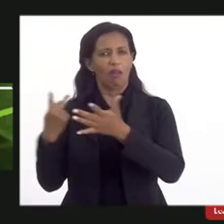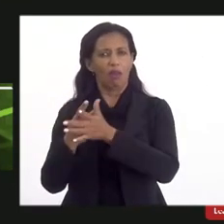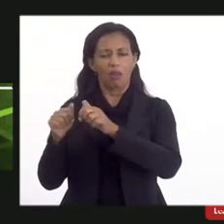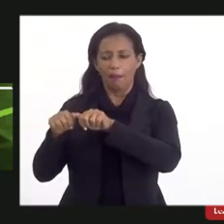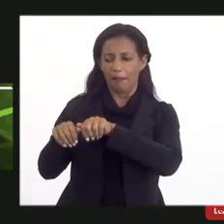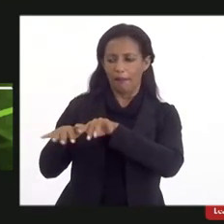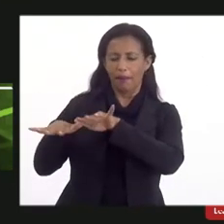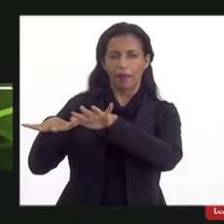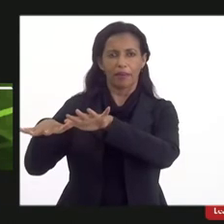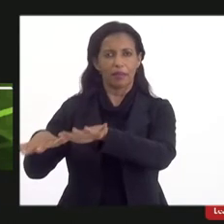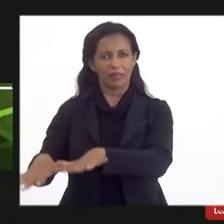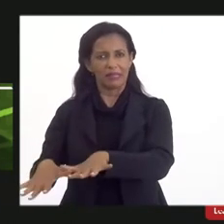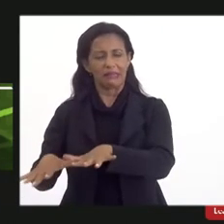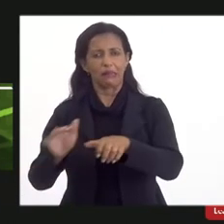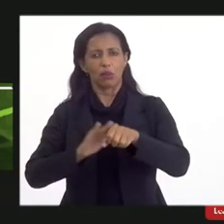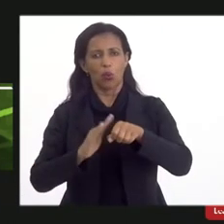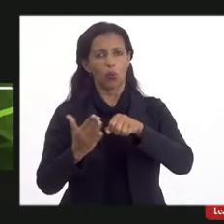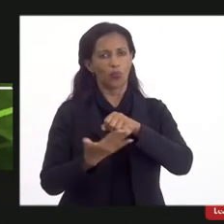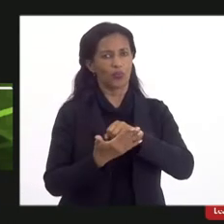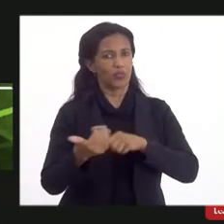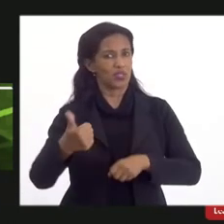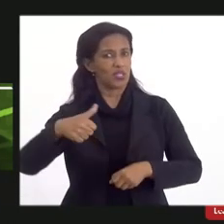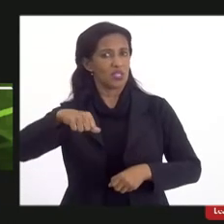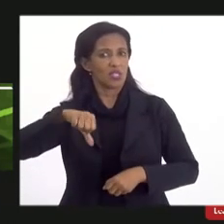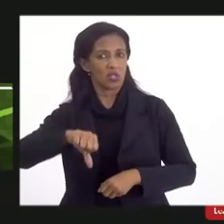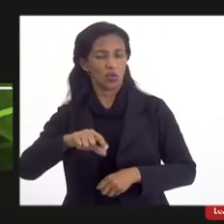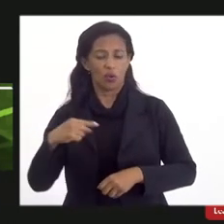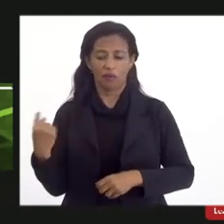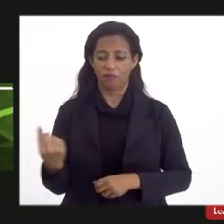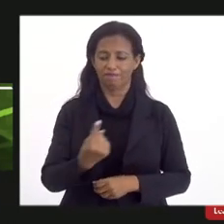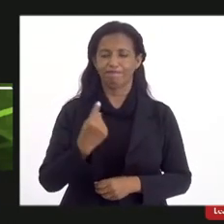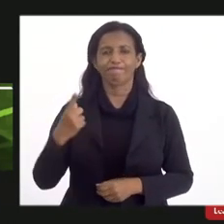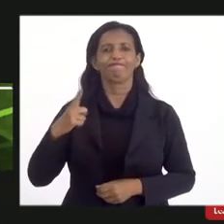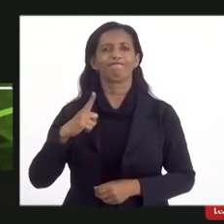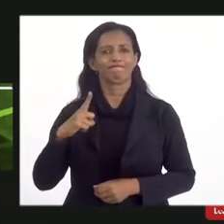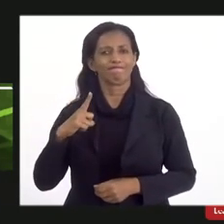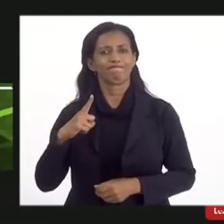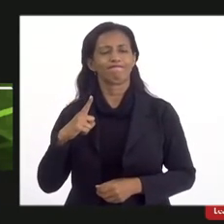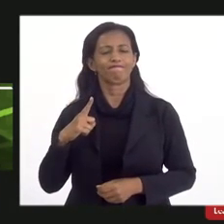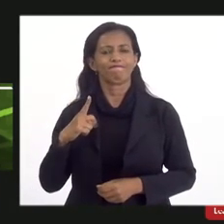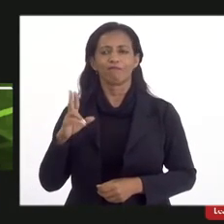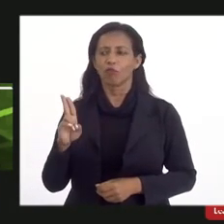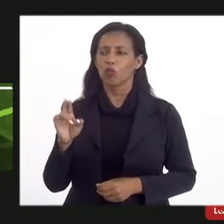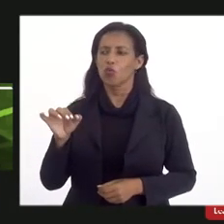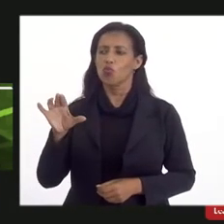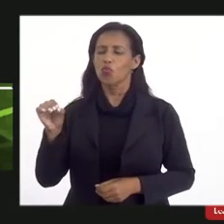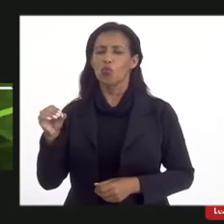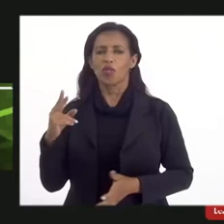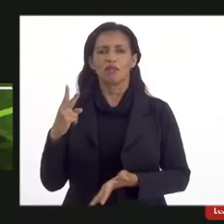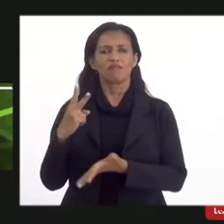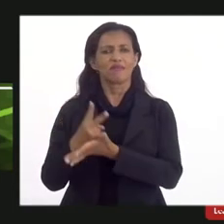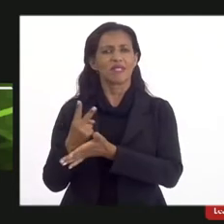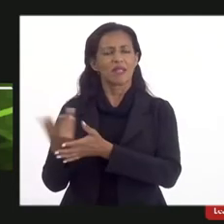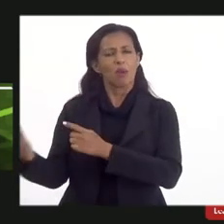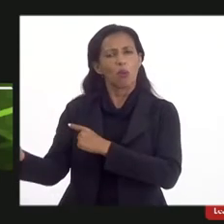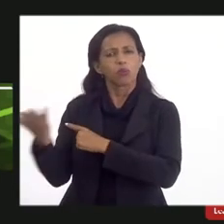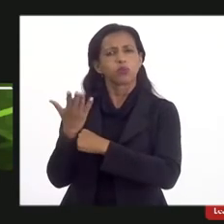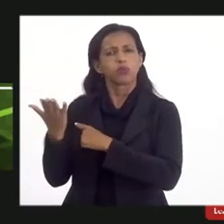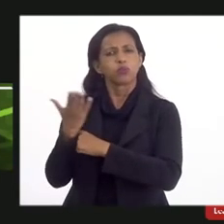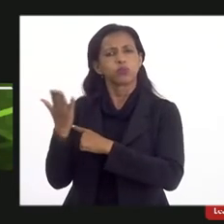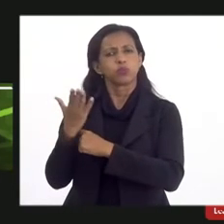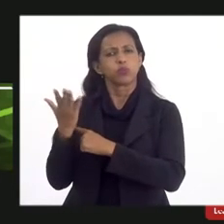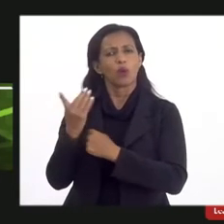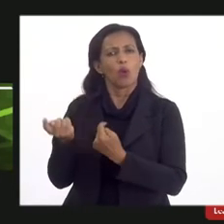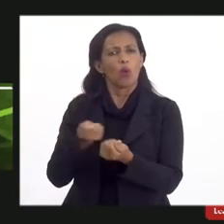do Covid-19 nós tivemos a UERJ estava sempre nos atendendo ao